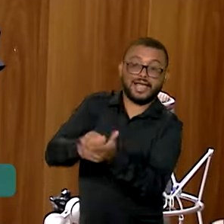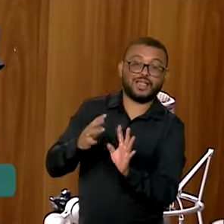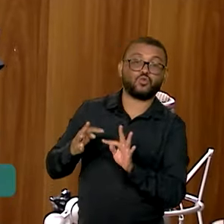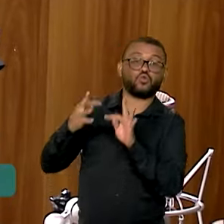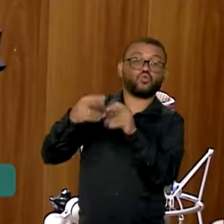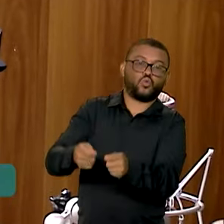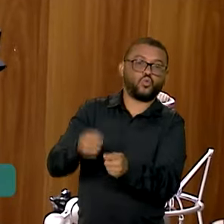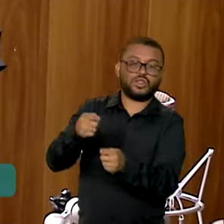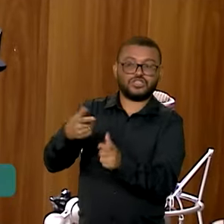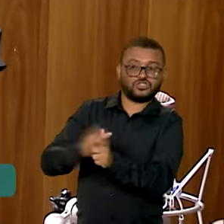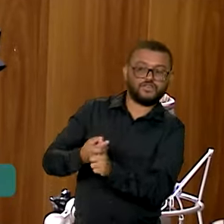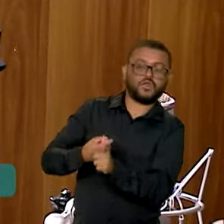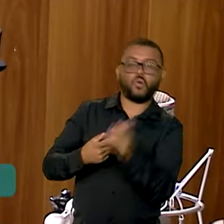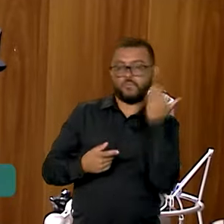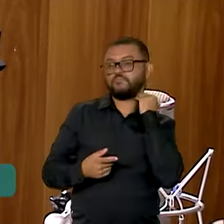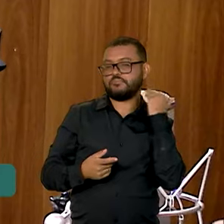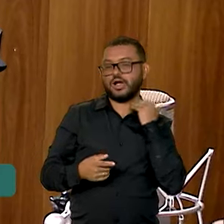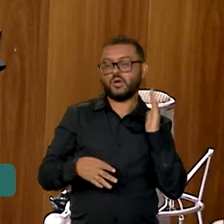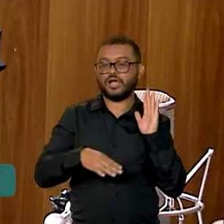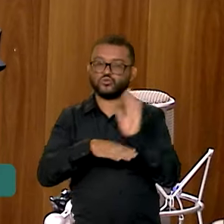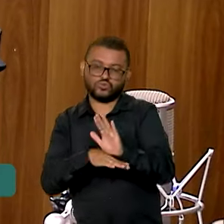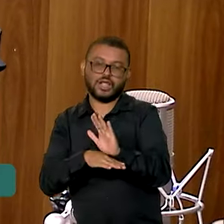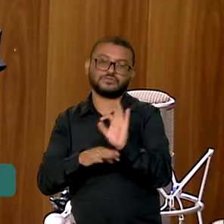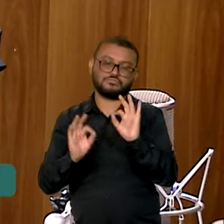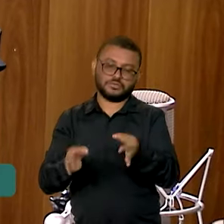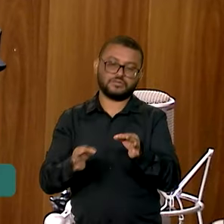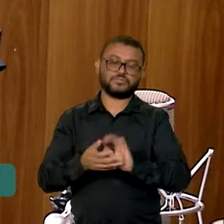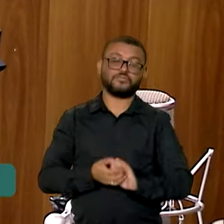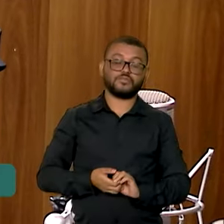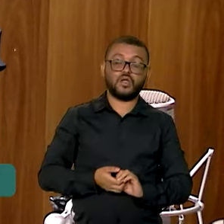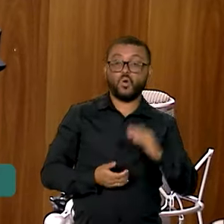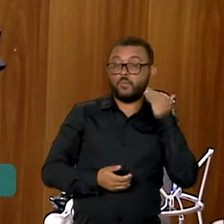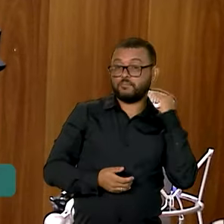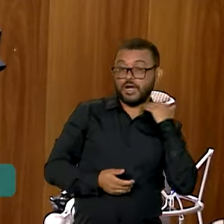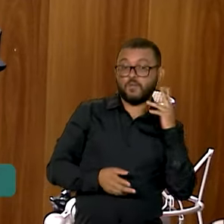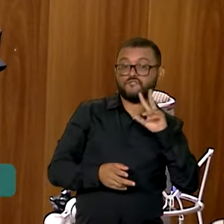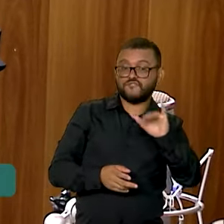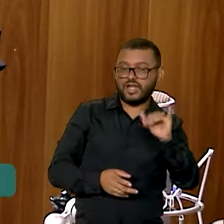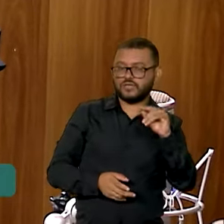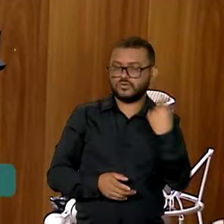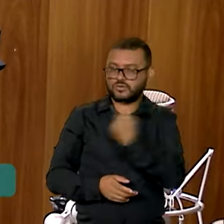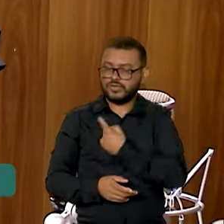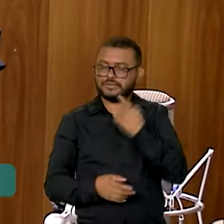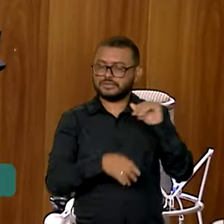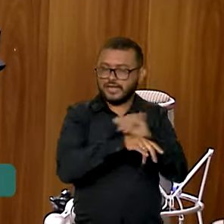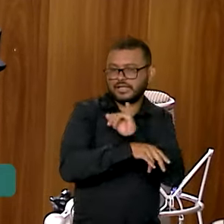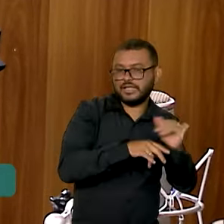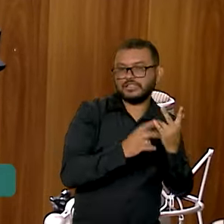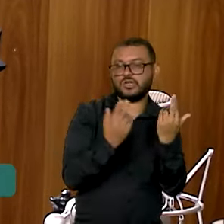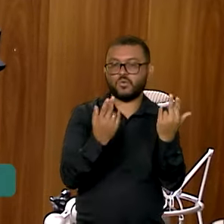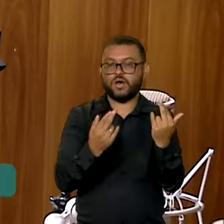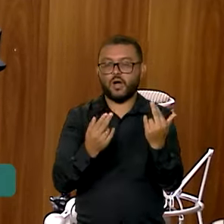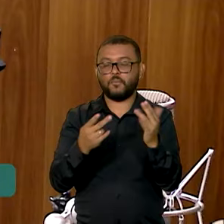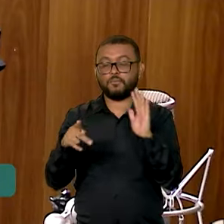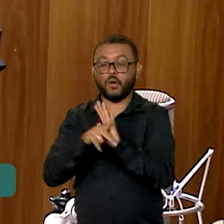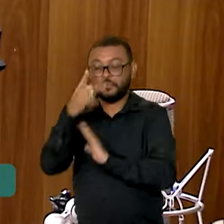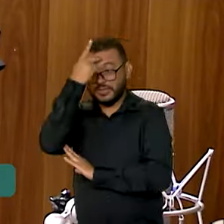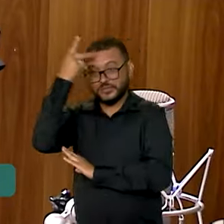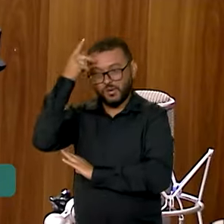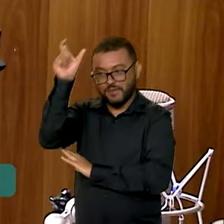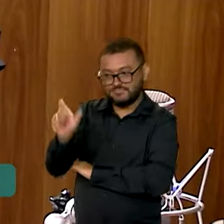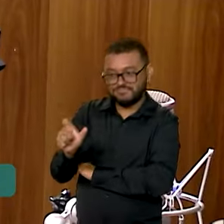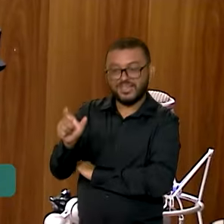dívidas e os bancos vão fazer essa quitação. Como a modelagem é semelhante ao desenrola da pessoa física,